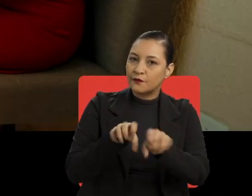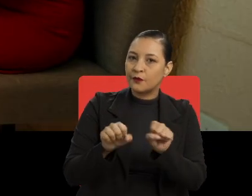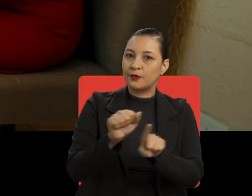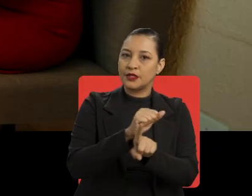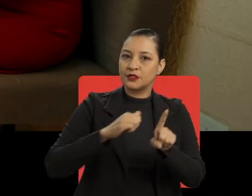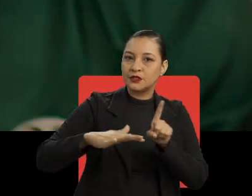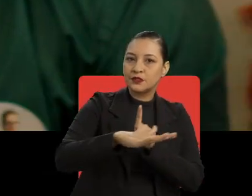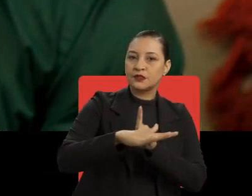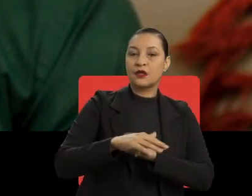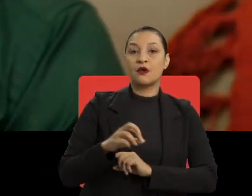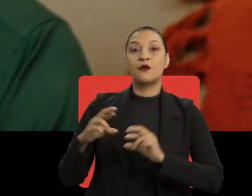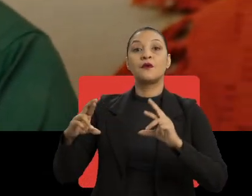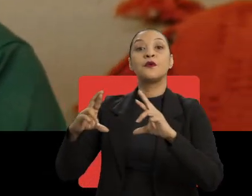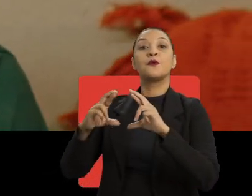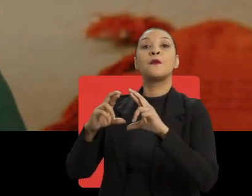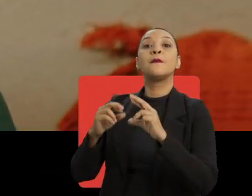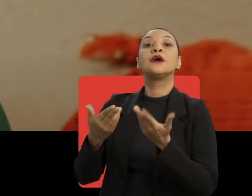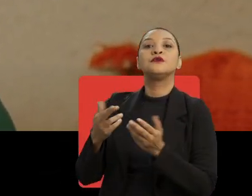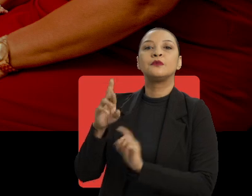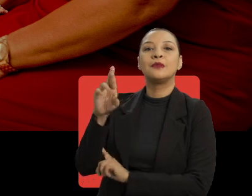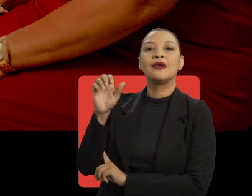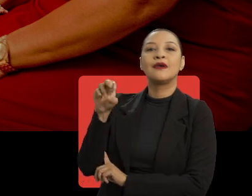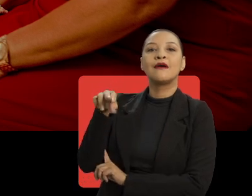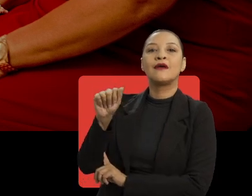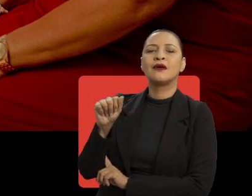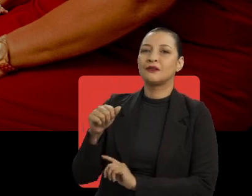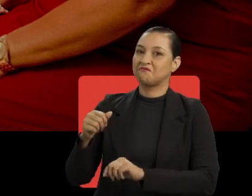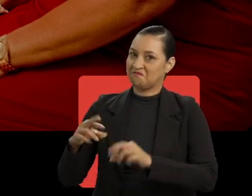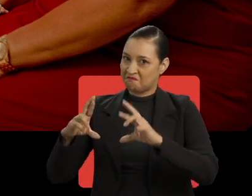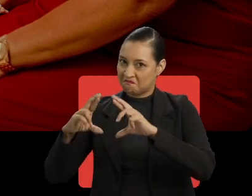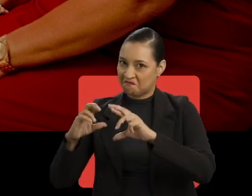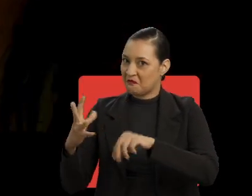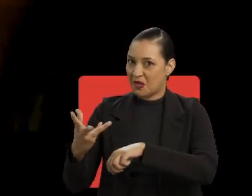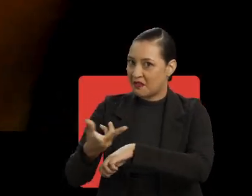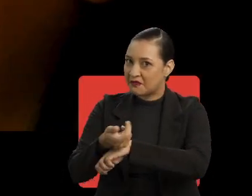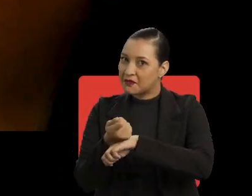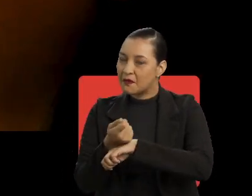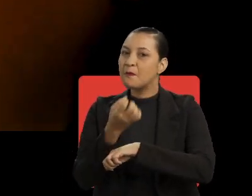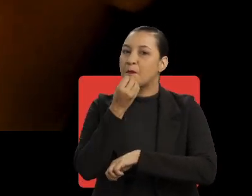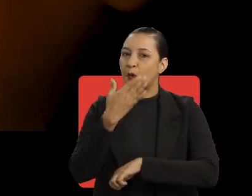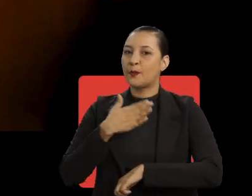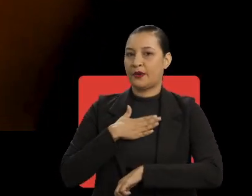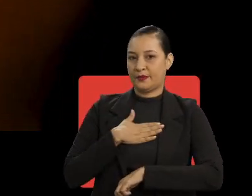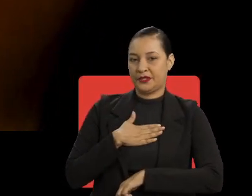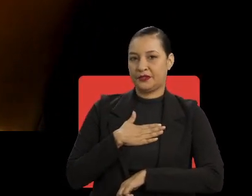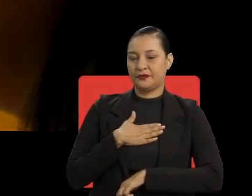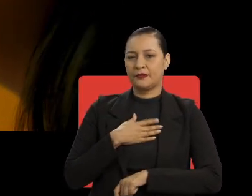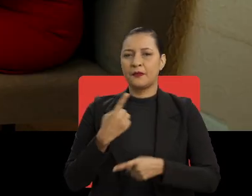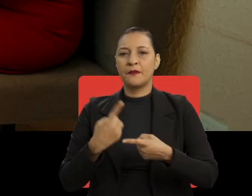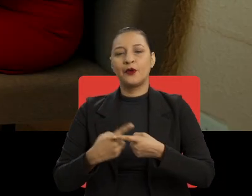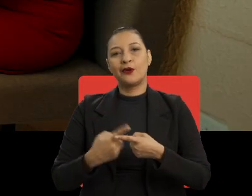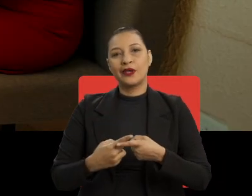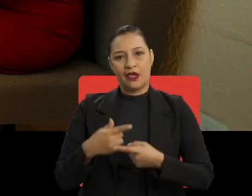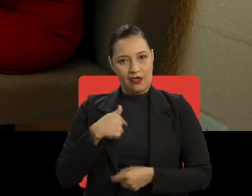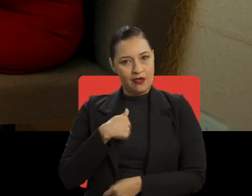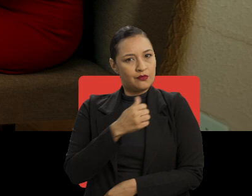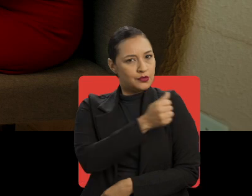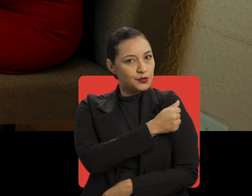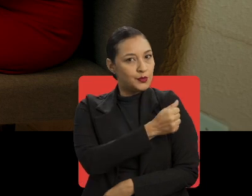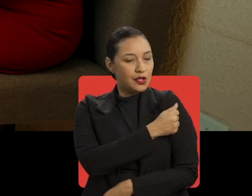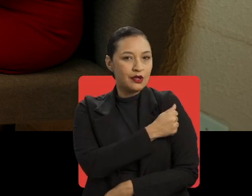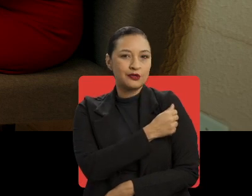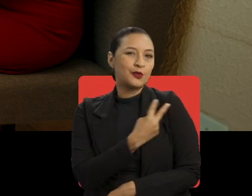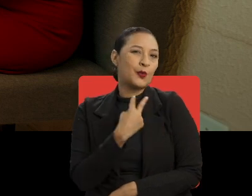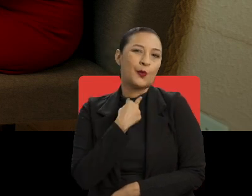sou uma assistente social. E o pé de meia, Rana? O pé de meia é maravilhoso. Ele tem sido muito bom para mim, né? Pelo menos para